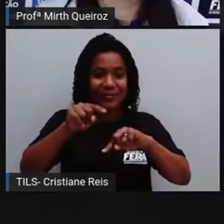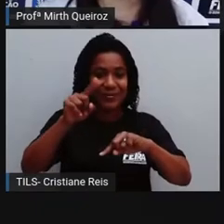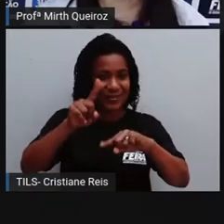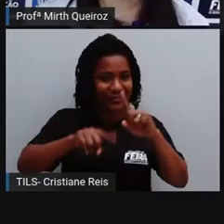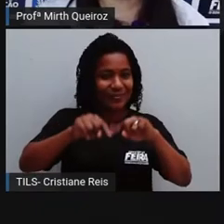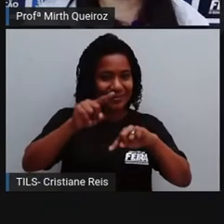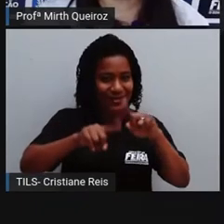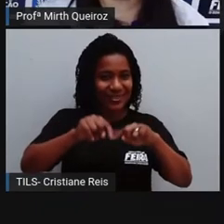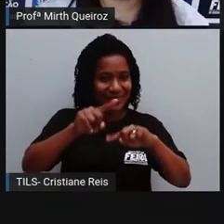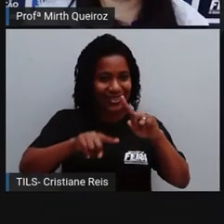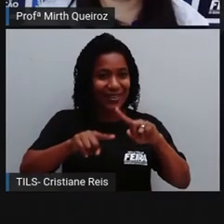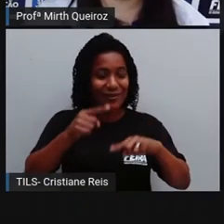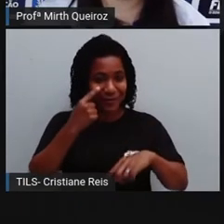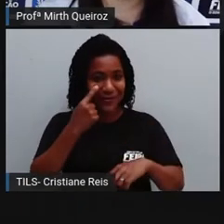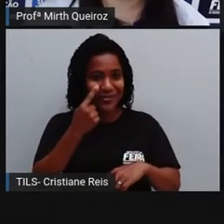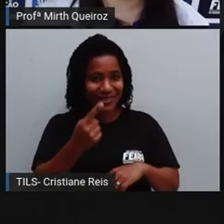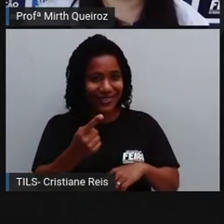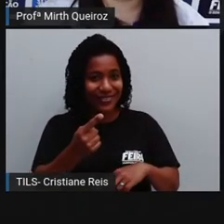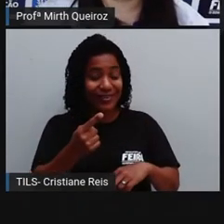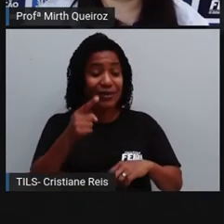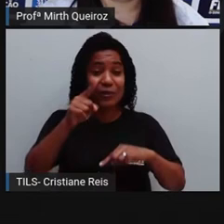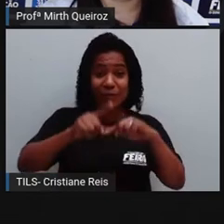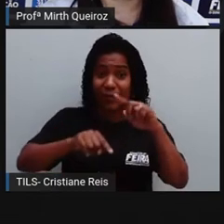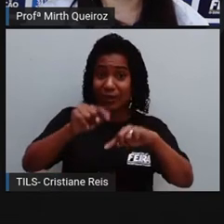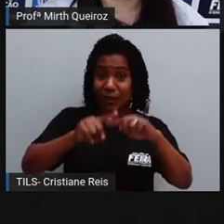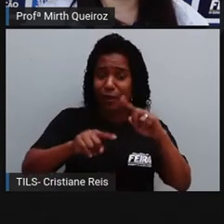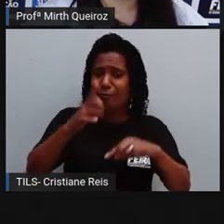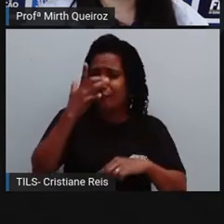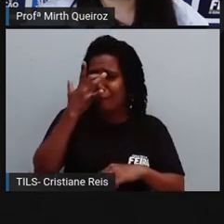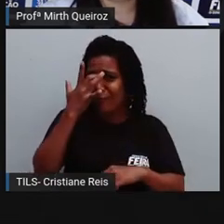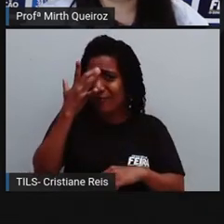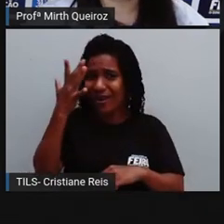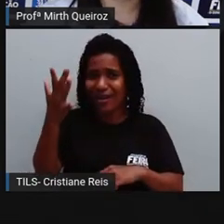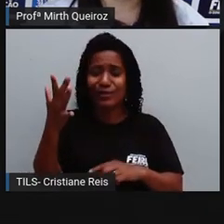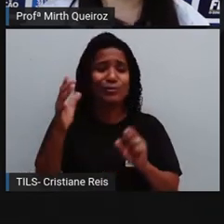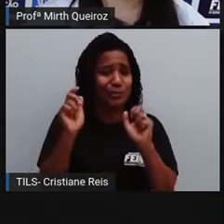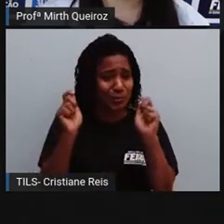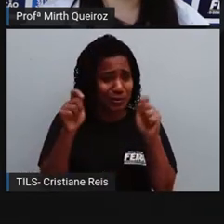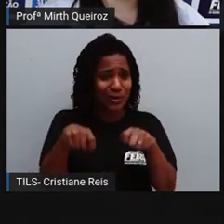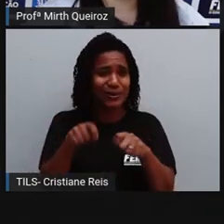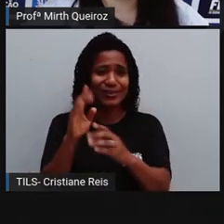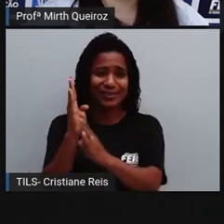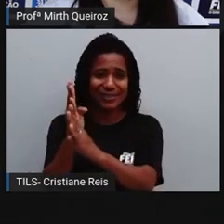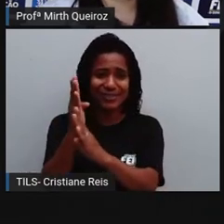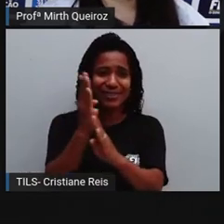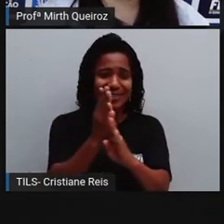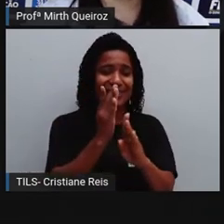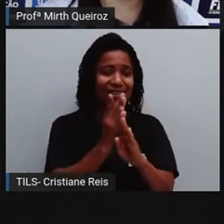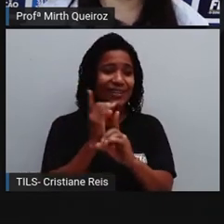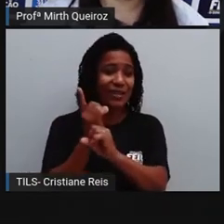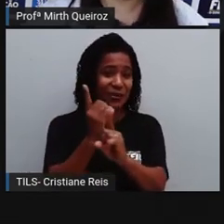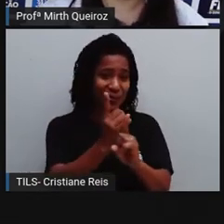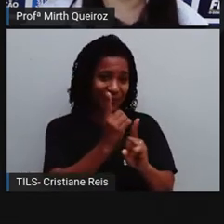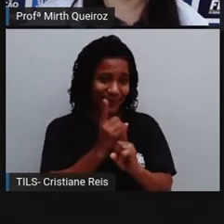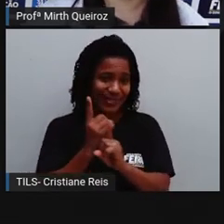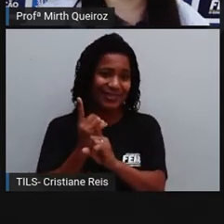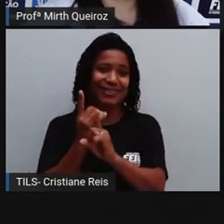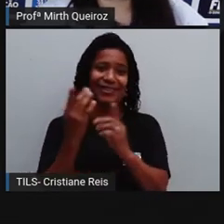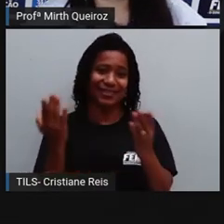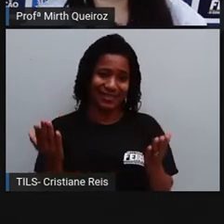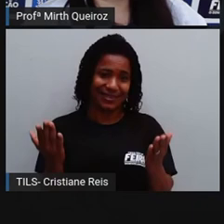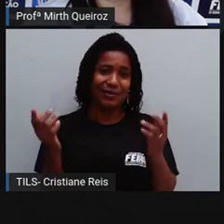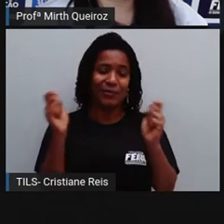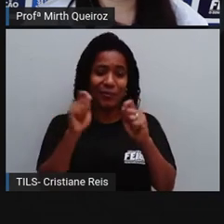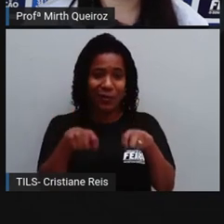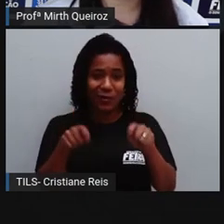Bom, os materiais que vocês viram aí que são materiais fáceis, né? Acessíveis. Vocês podem fazer facilmente o